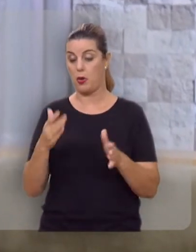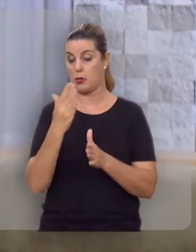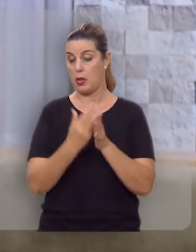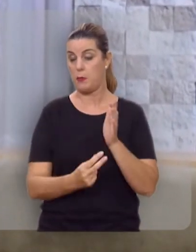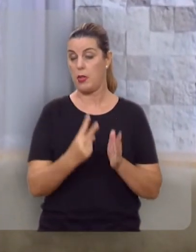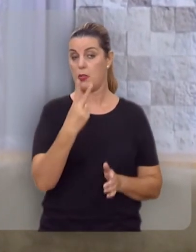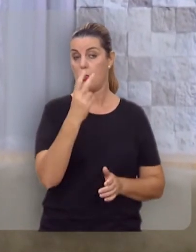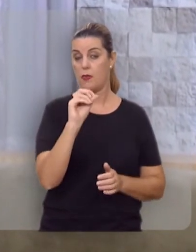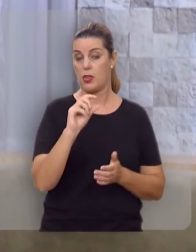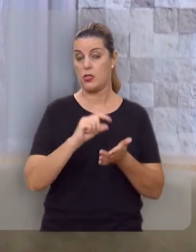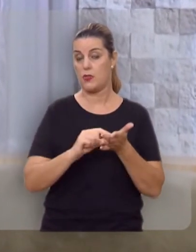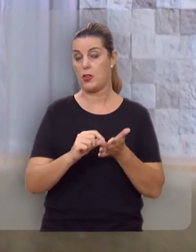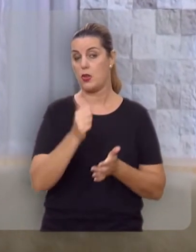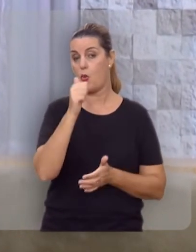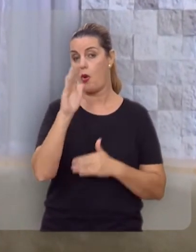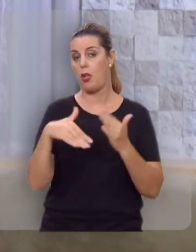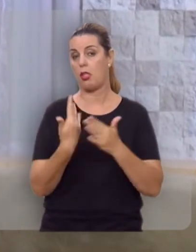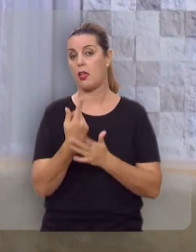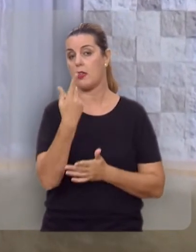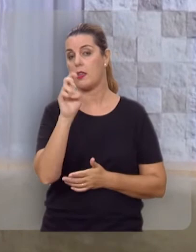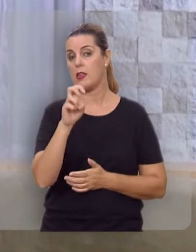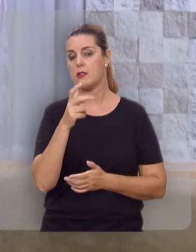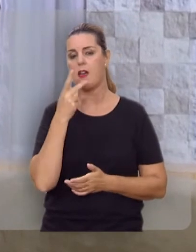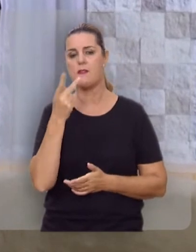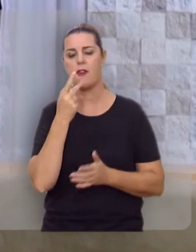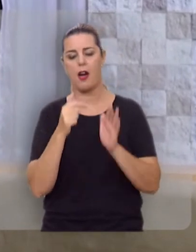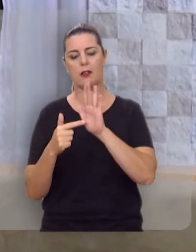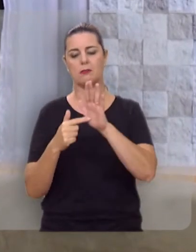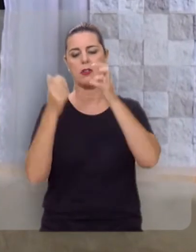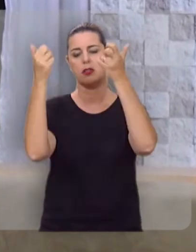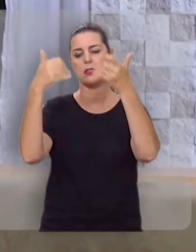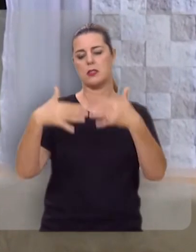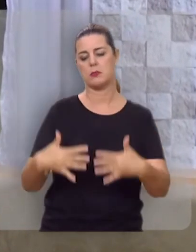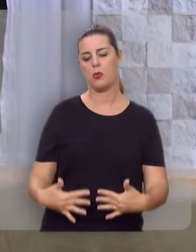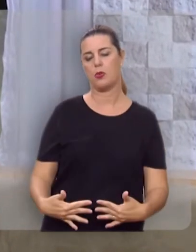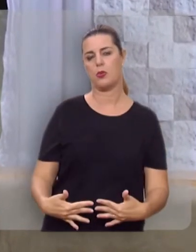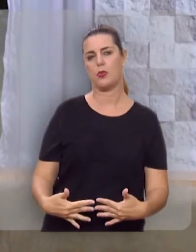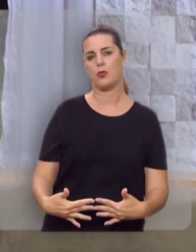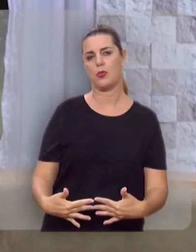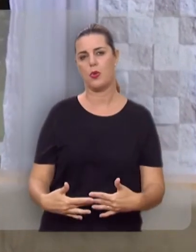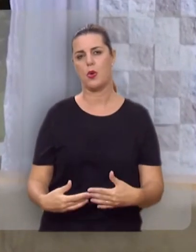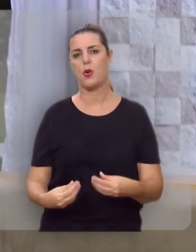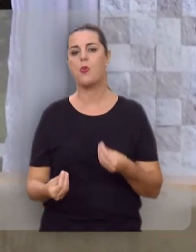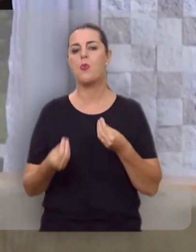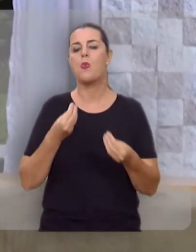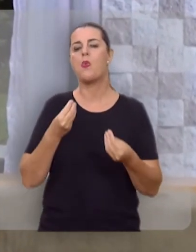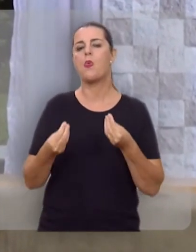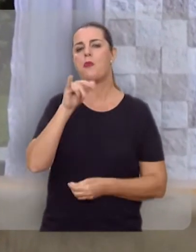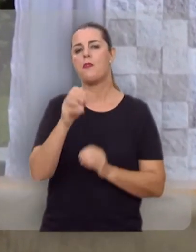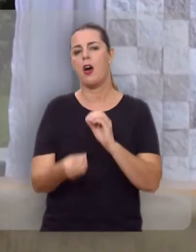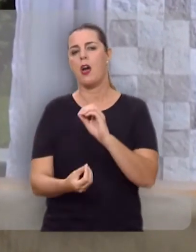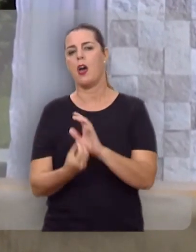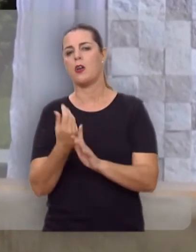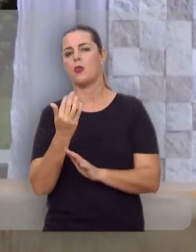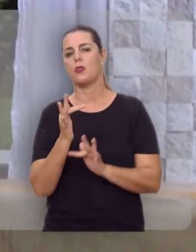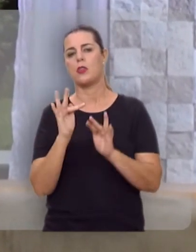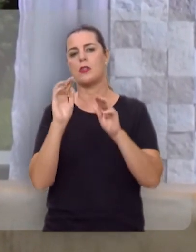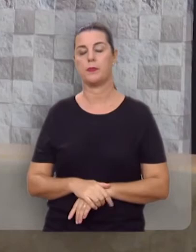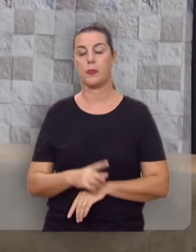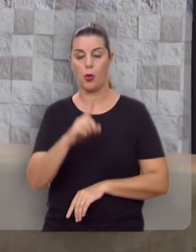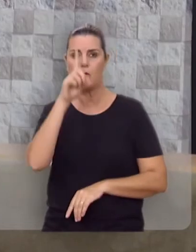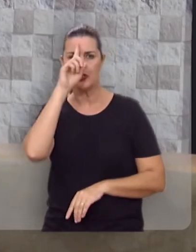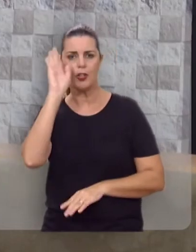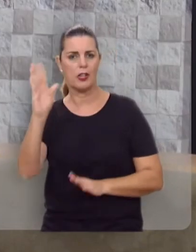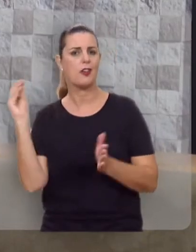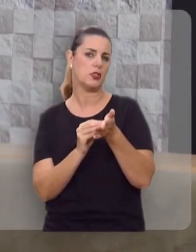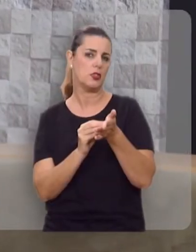capítulo 20, versos 11 a 15, retrata com cores vivas e voz eloquente a cena do juízo final.